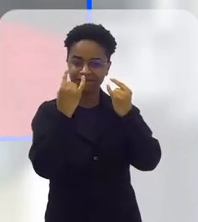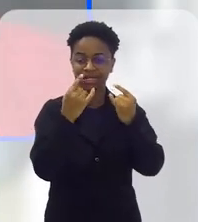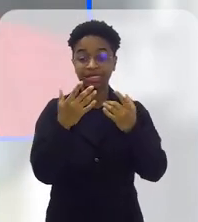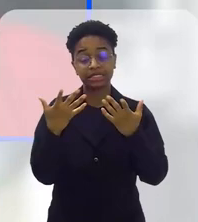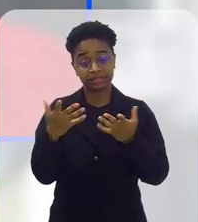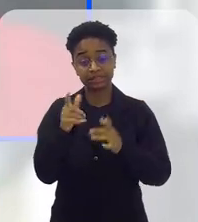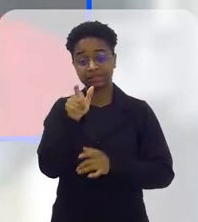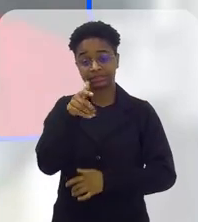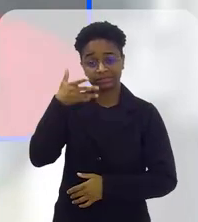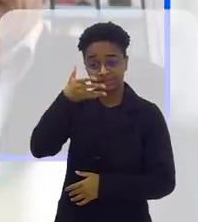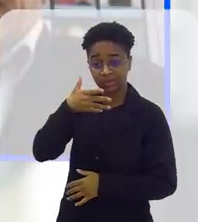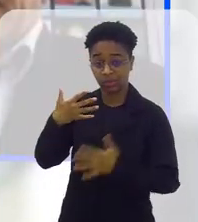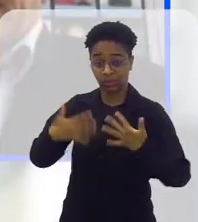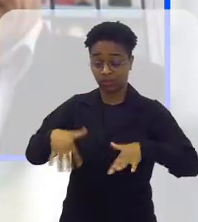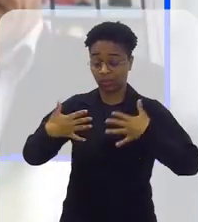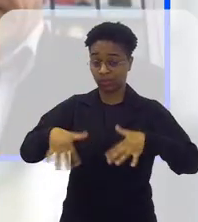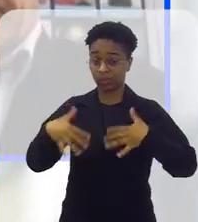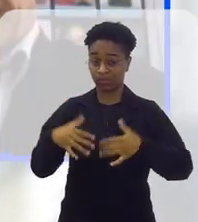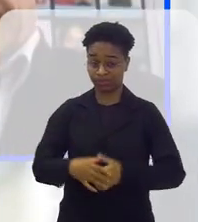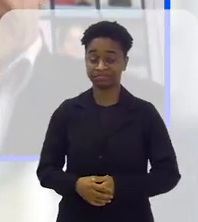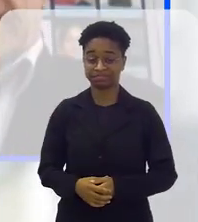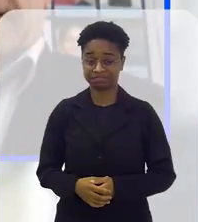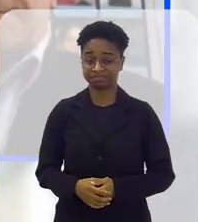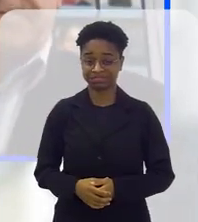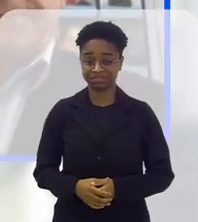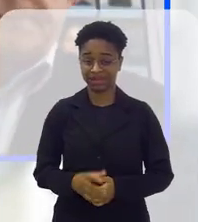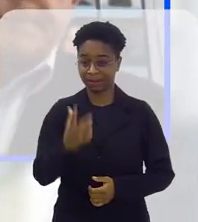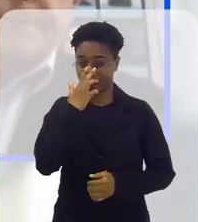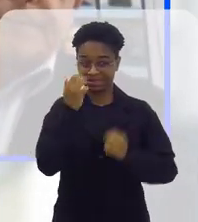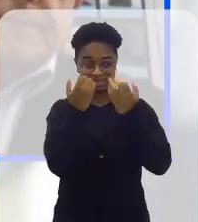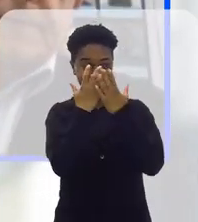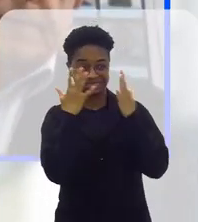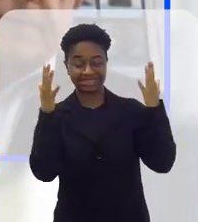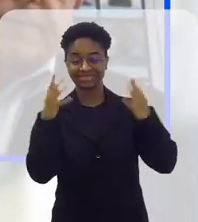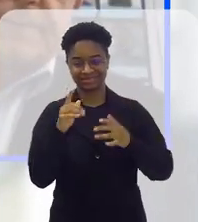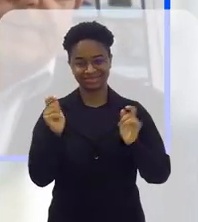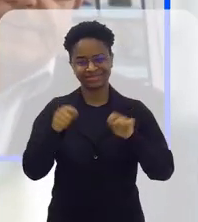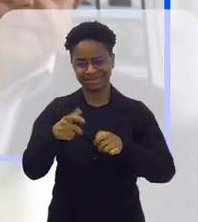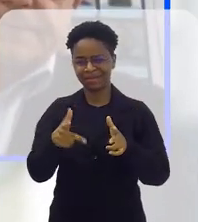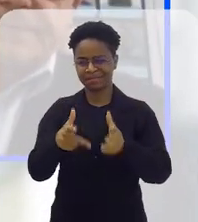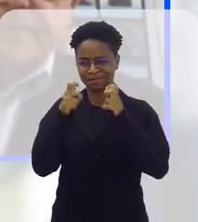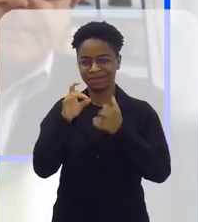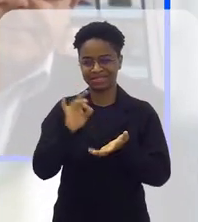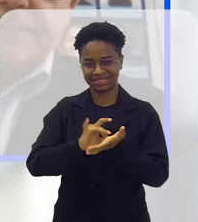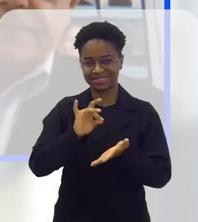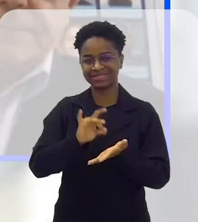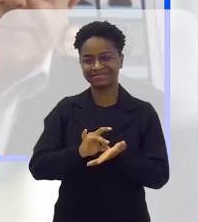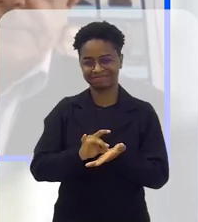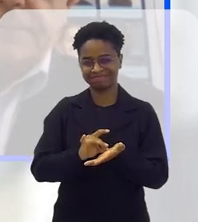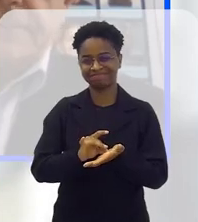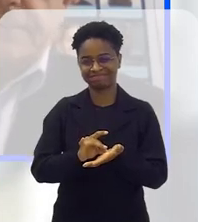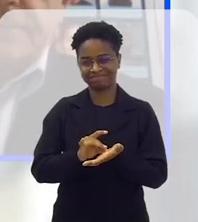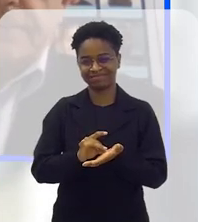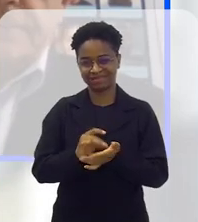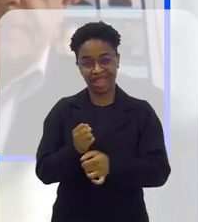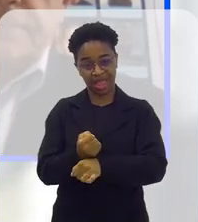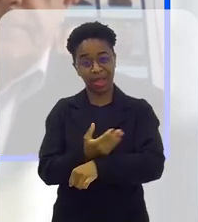depois dessas suas palavras estão assim, ó, iluminados. Então dá pra ver que realmente